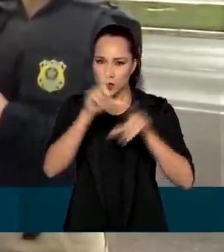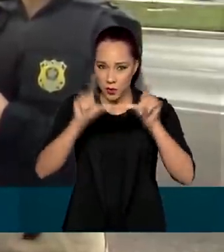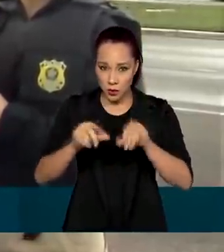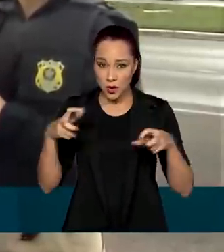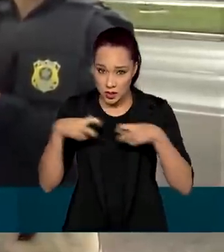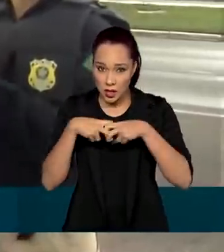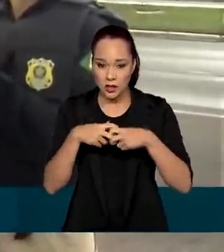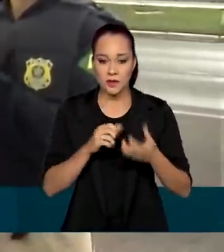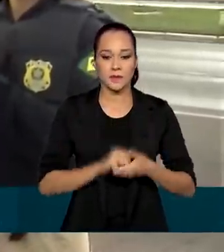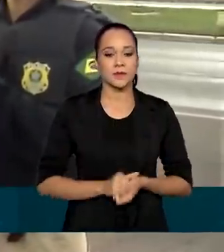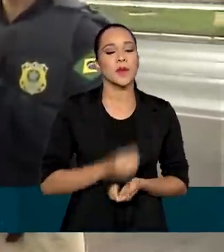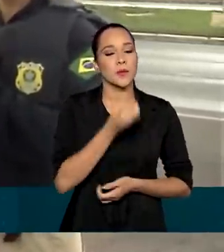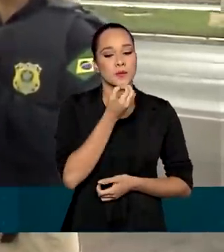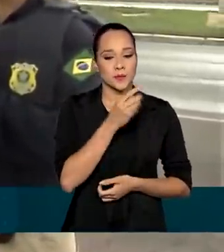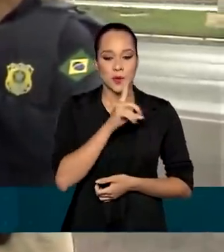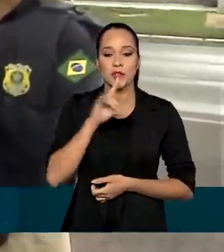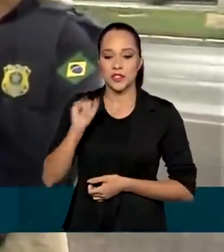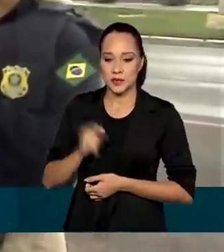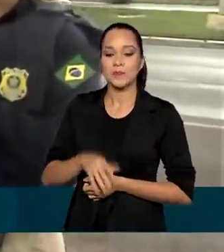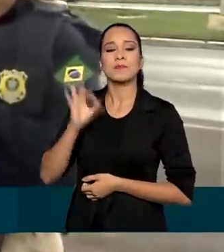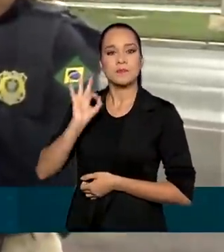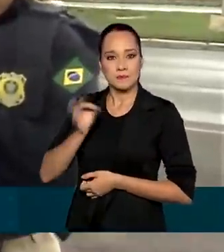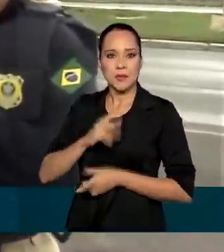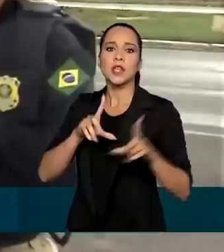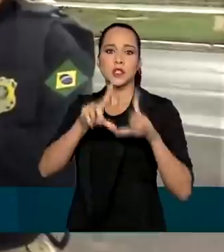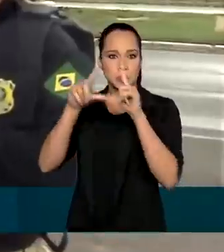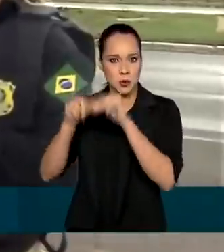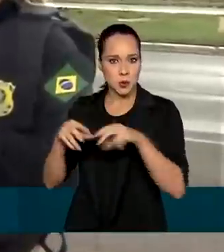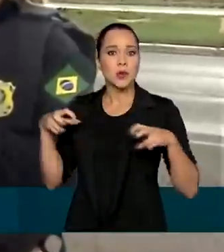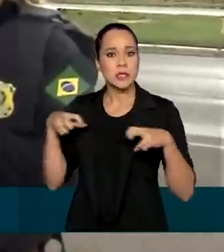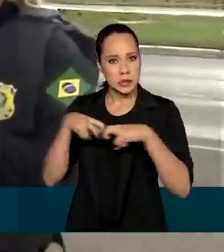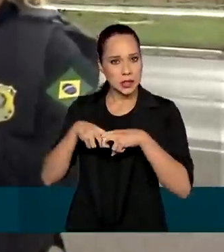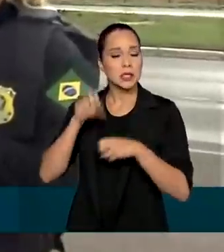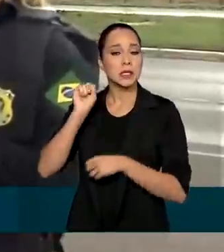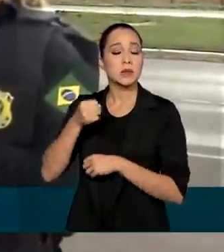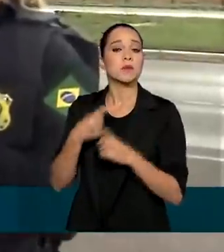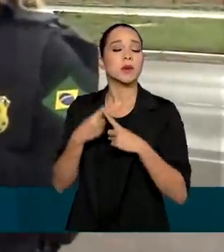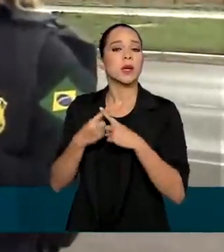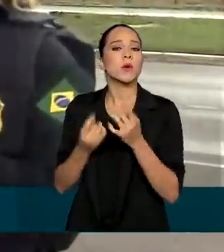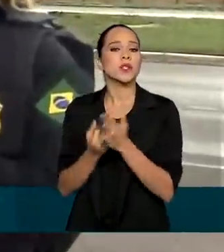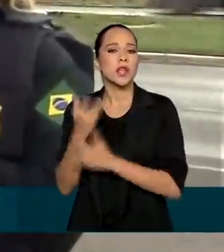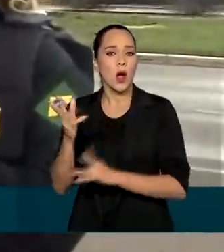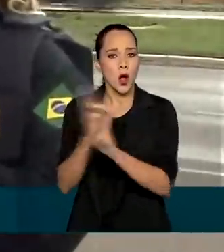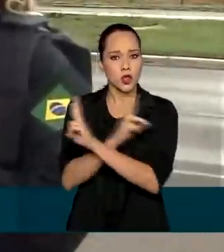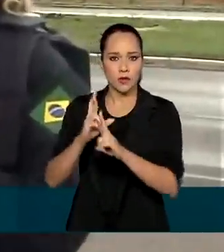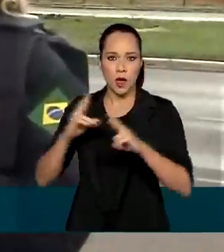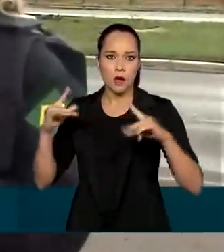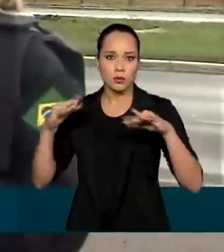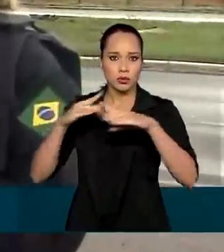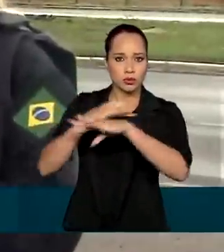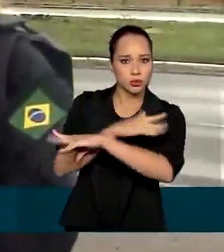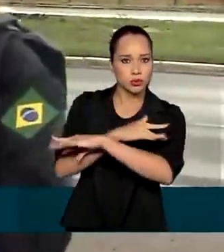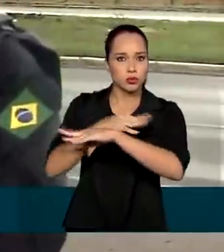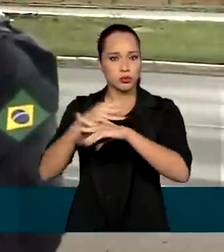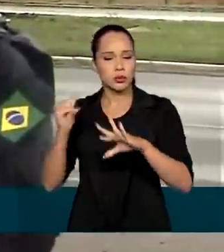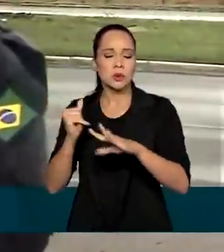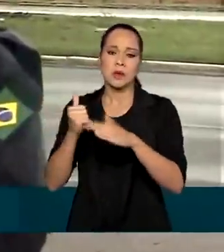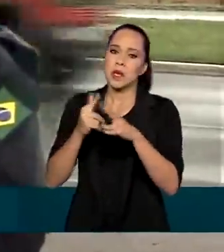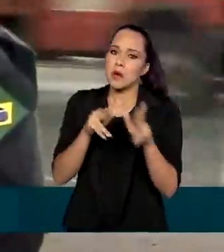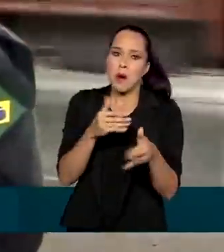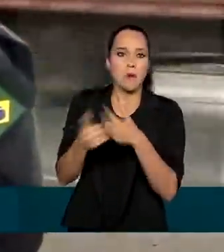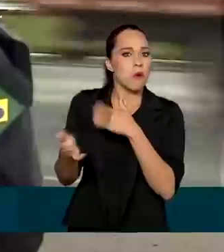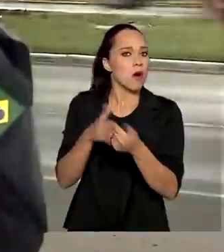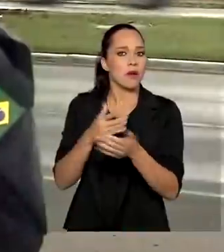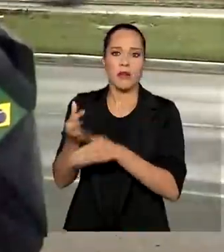acidentes? Bom dia. Bom dia. Sem sombra de dúvidas, reduz os acidentes. O fluxo nas rodovias está semelhante ao de qualquer feriado,